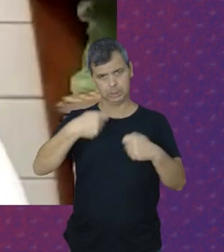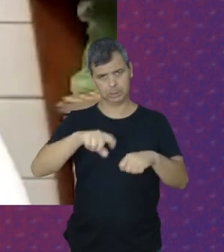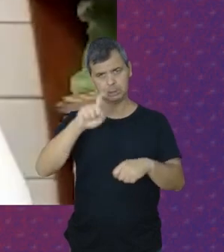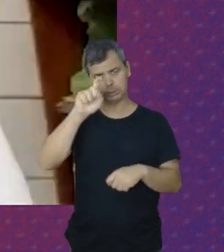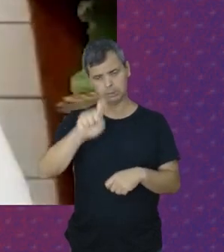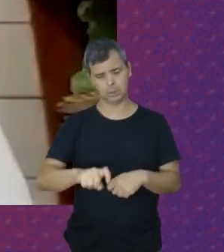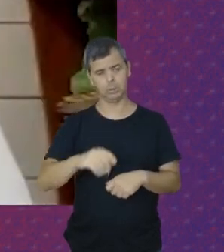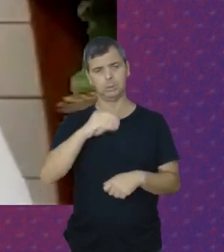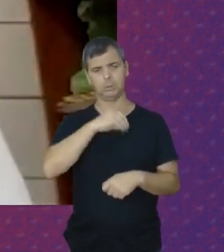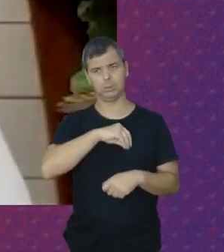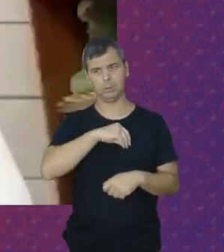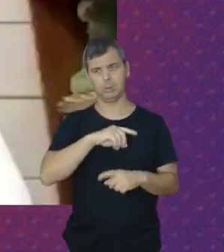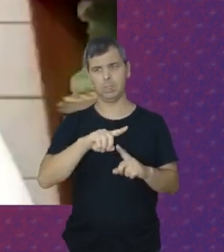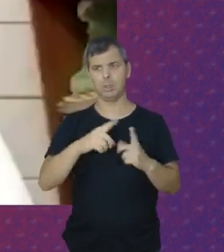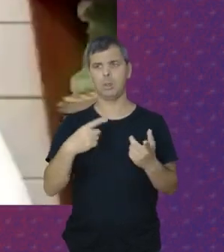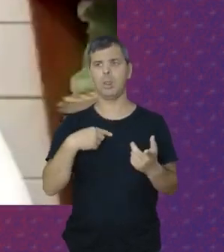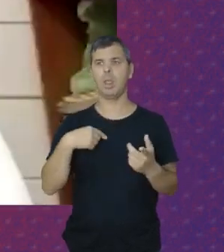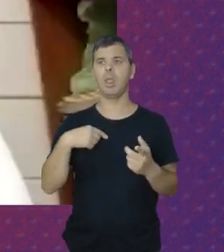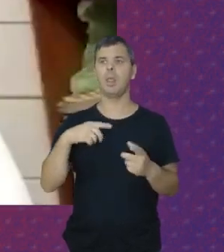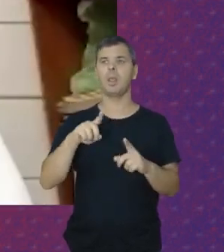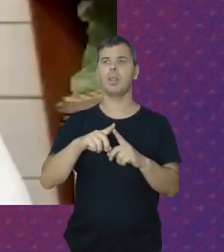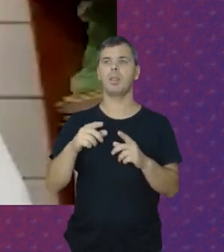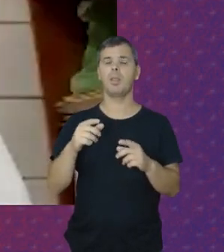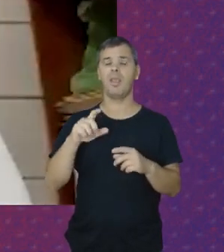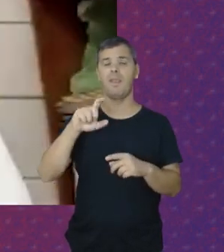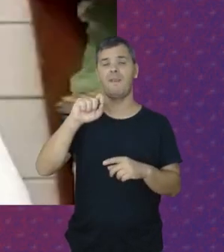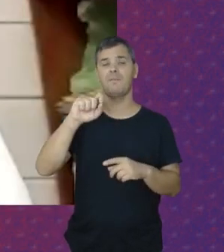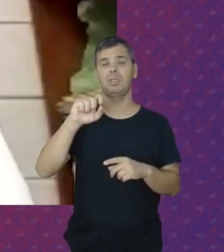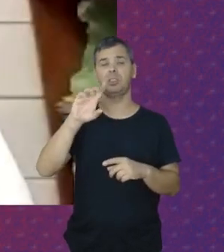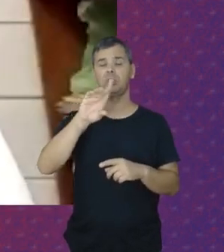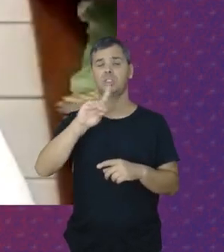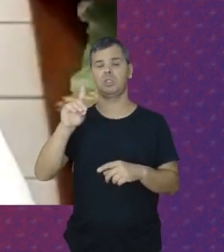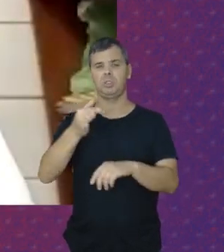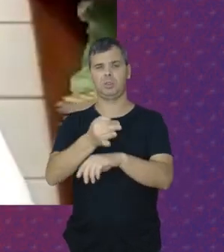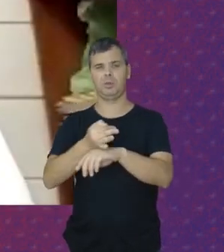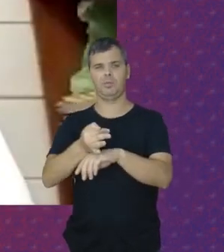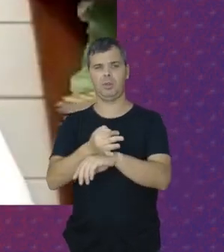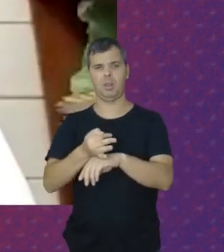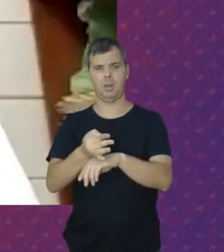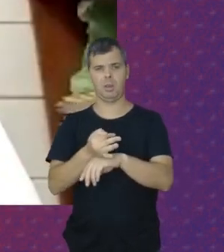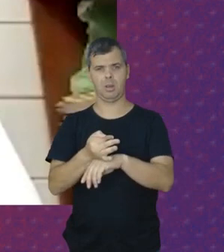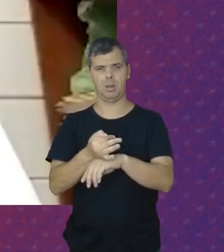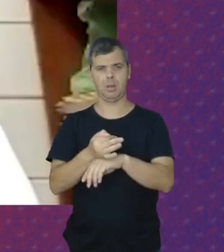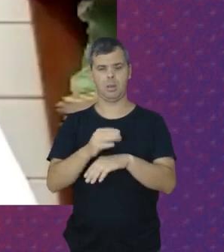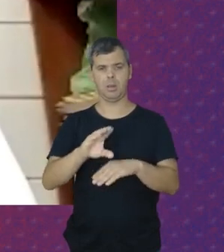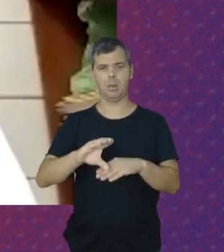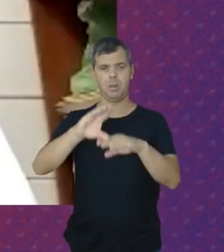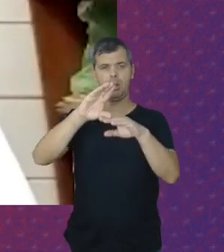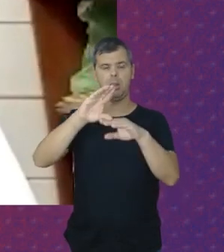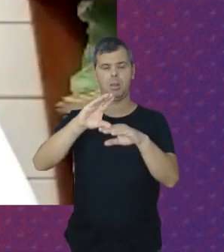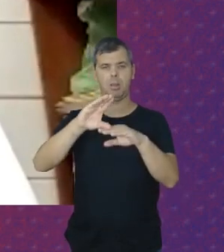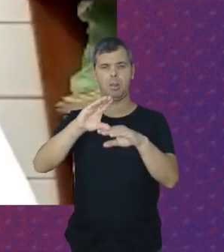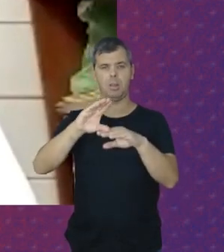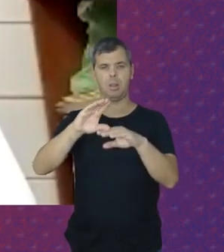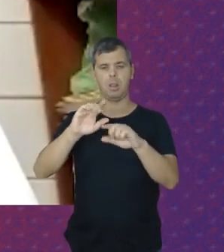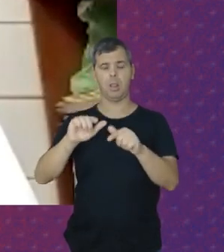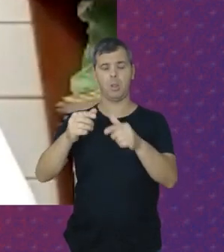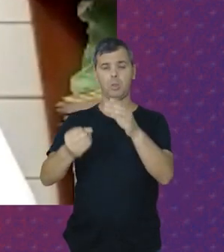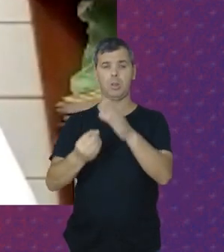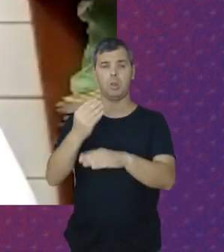Aviso prévio E 20 dias De férias Ou seja Na Constituinte Em 1988